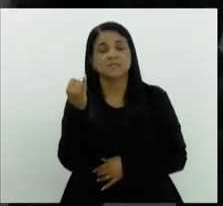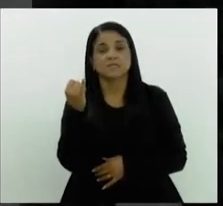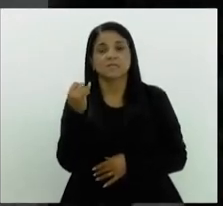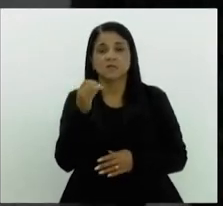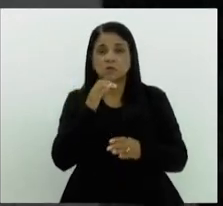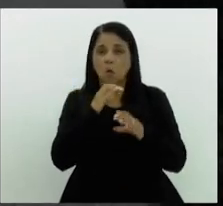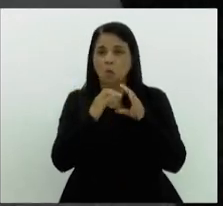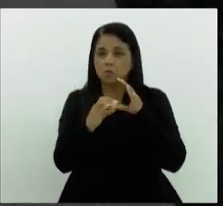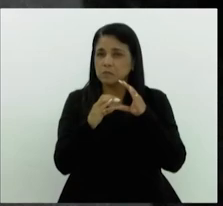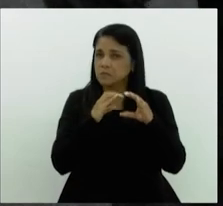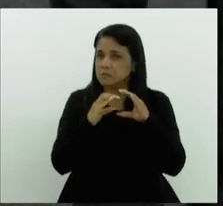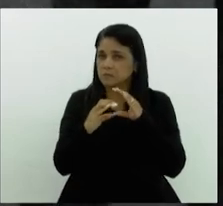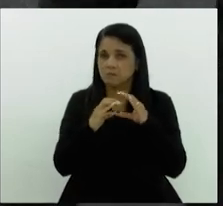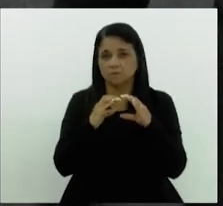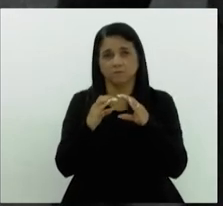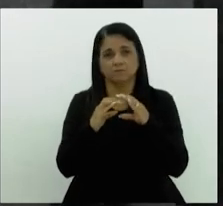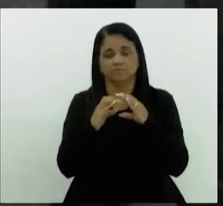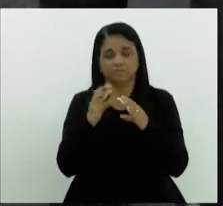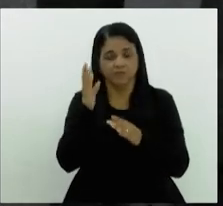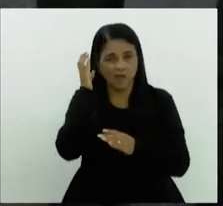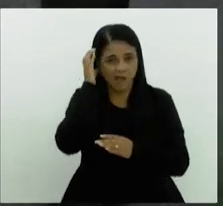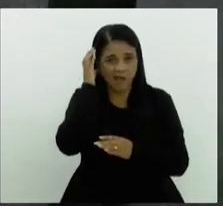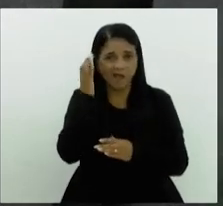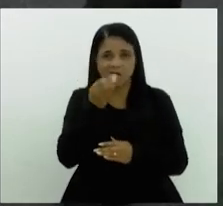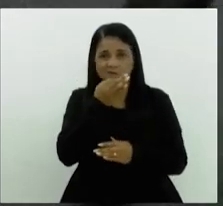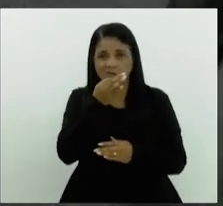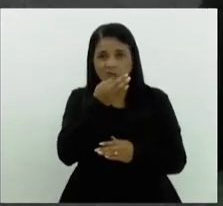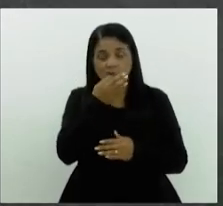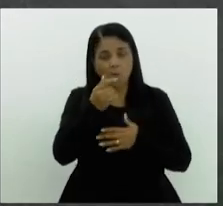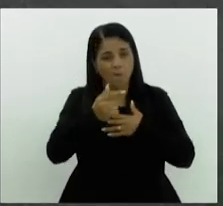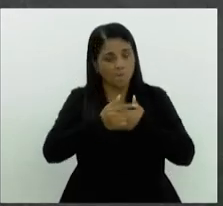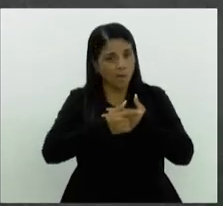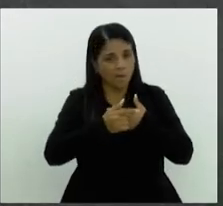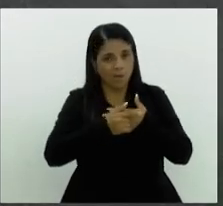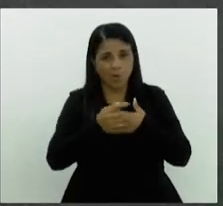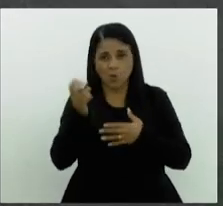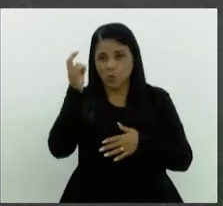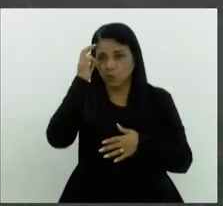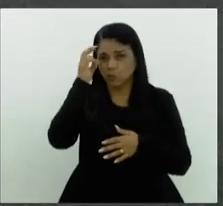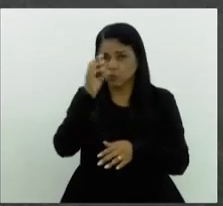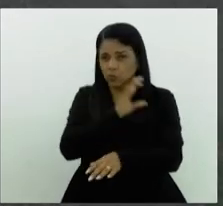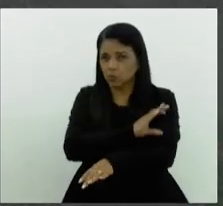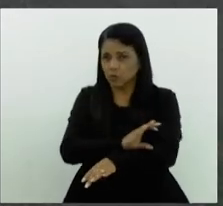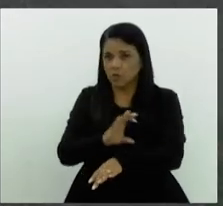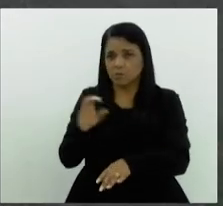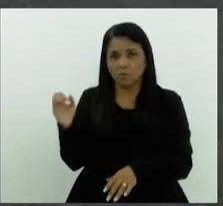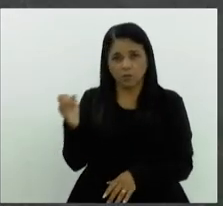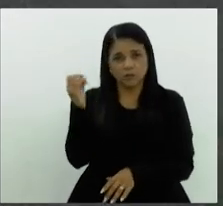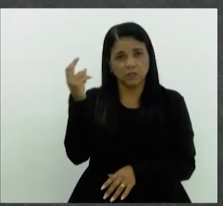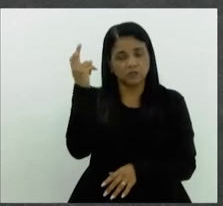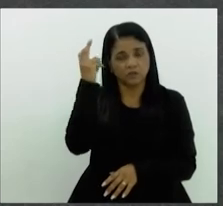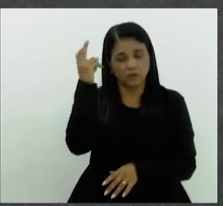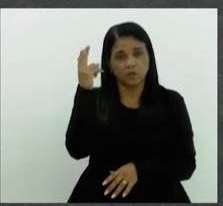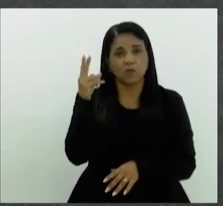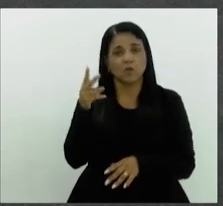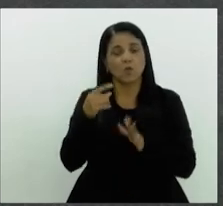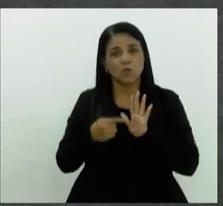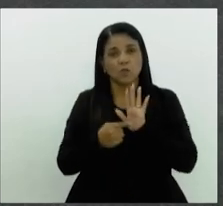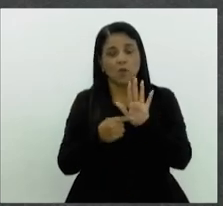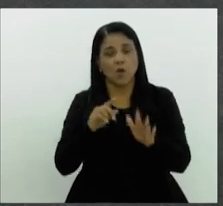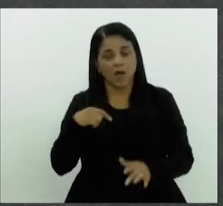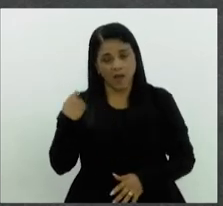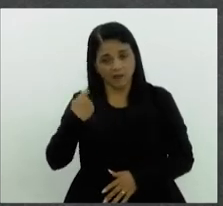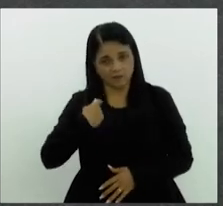de comunicação. Queria dizer também que ela desempenhou um papel crucial na nossa cultura quando ela começa a revelar artistas, tanto